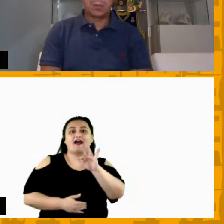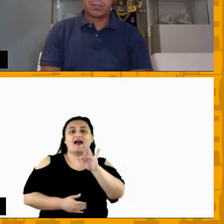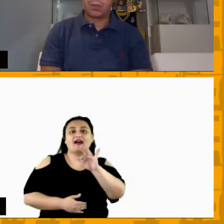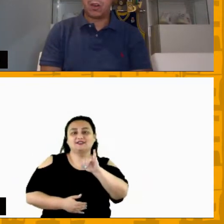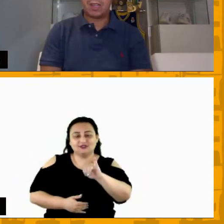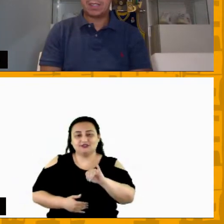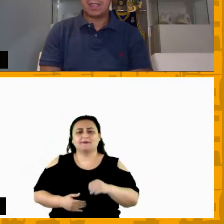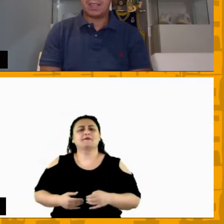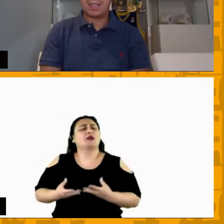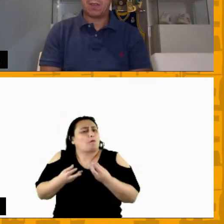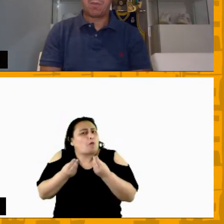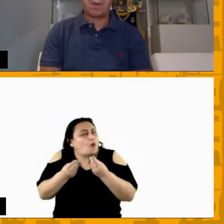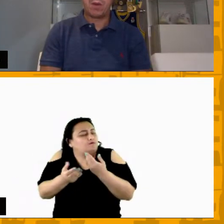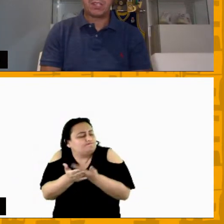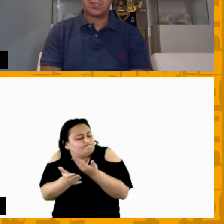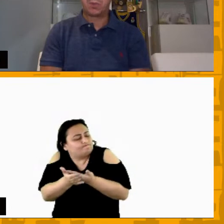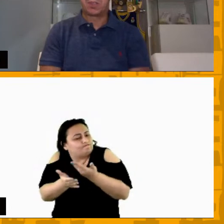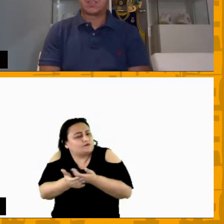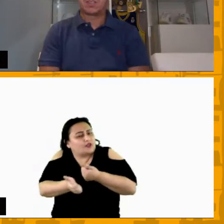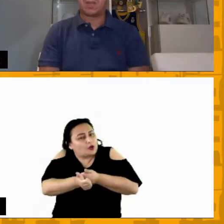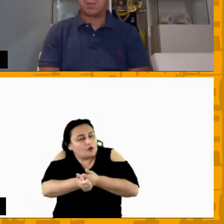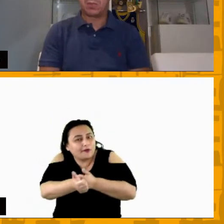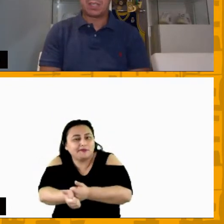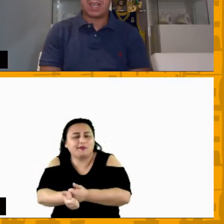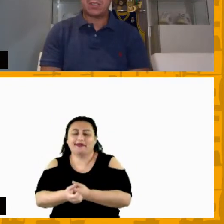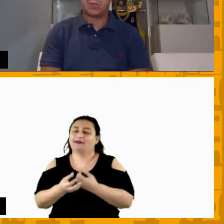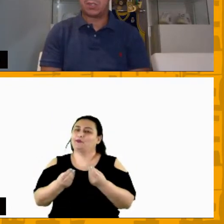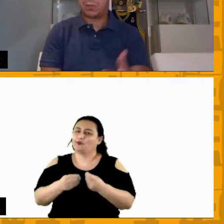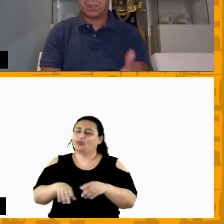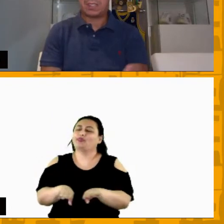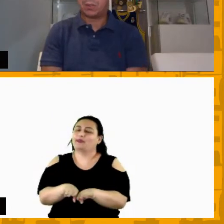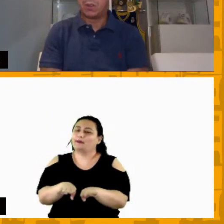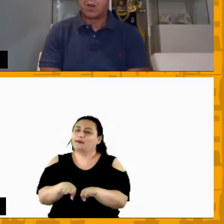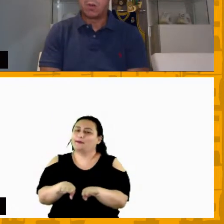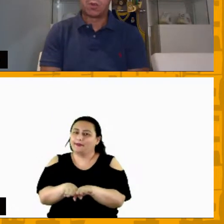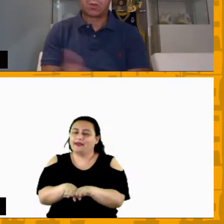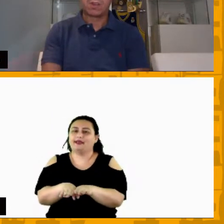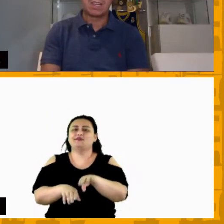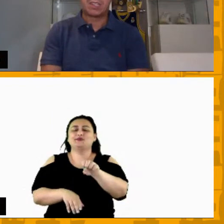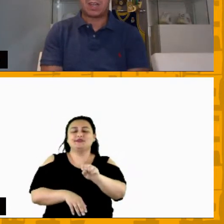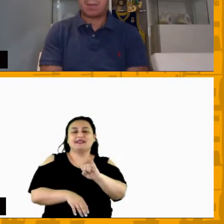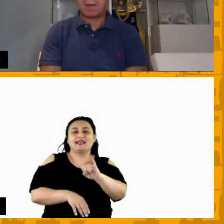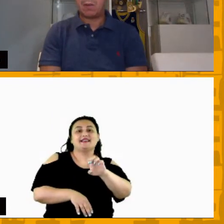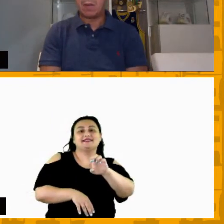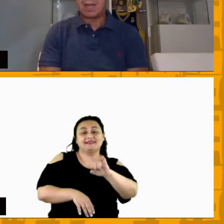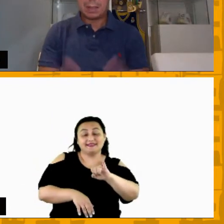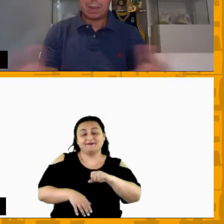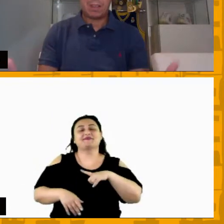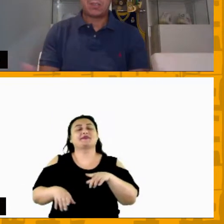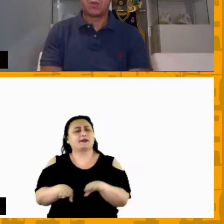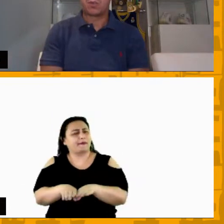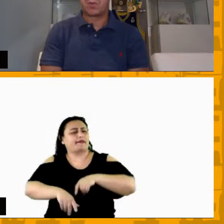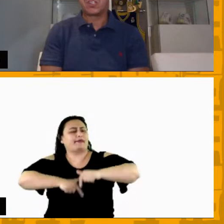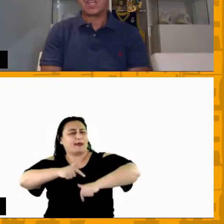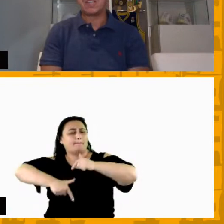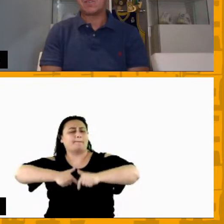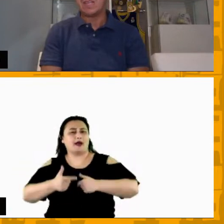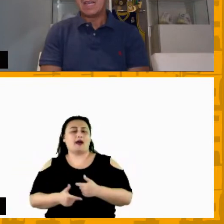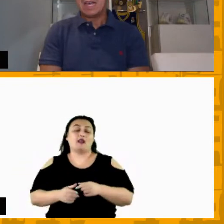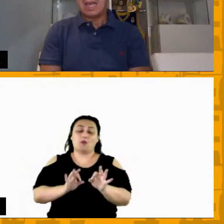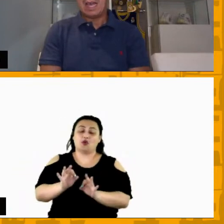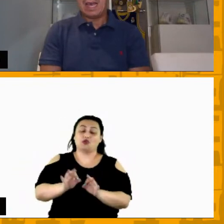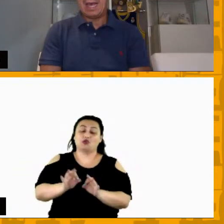super estudiosa e que acompanhou a gente por tanto tempo no SESI, hoje fazendo um outro grande trabalho através de um outro